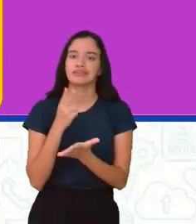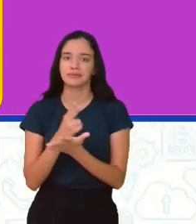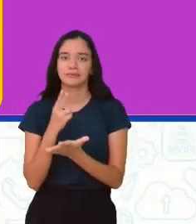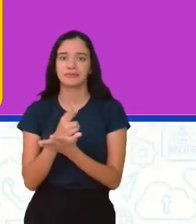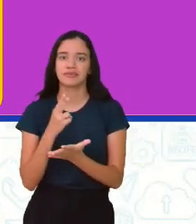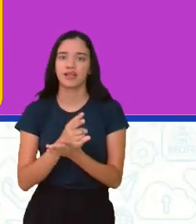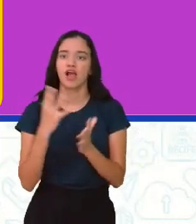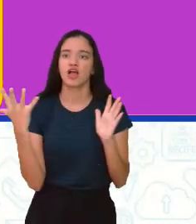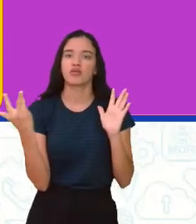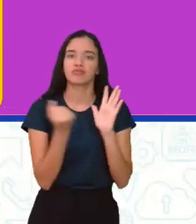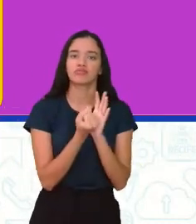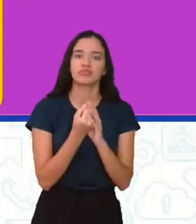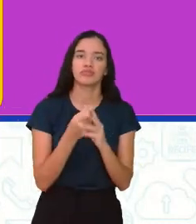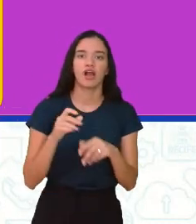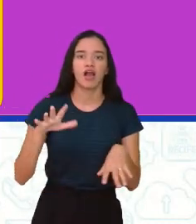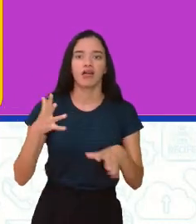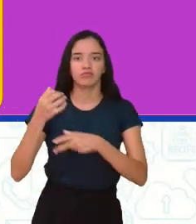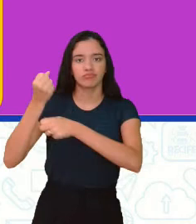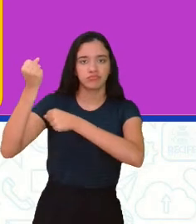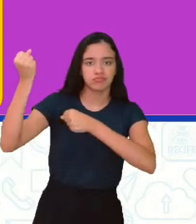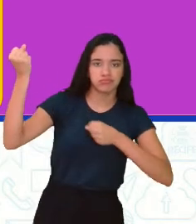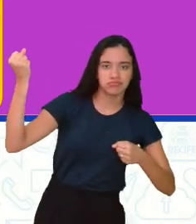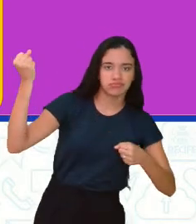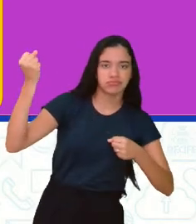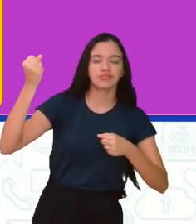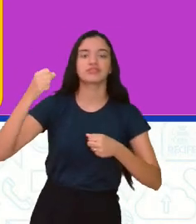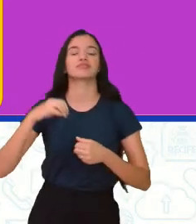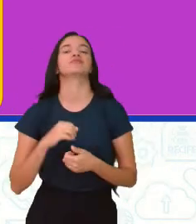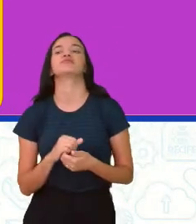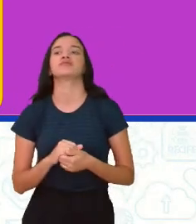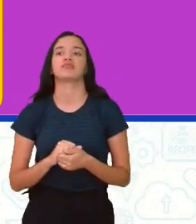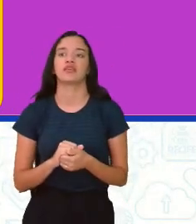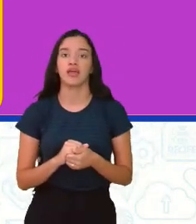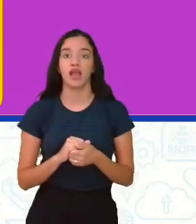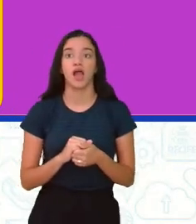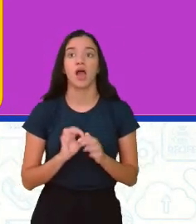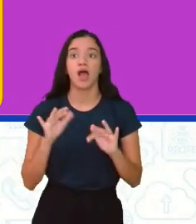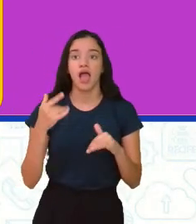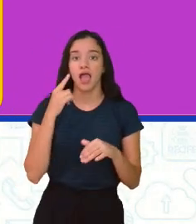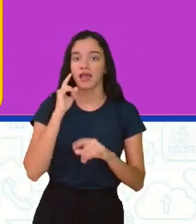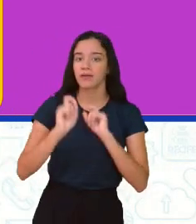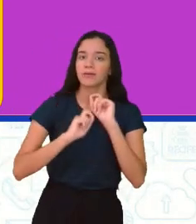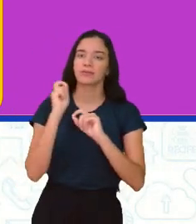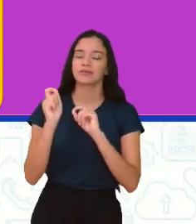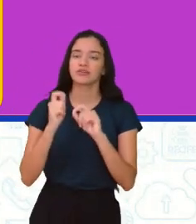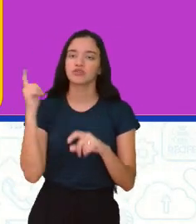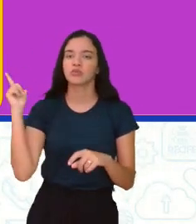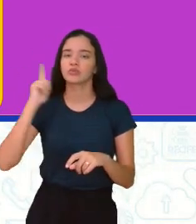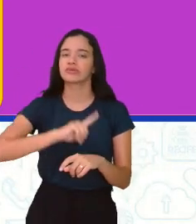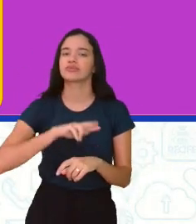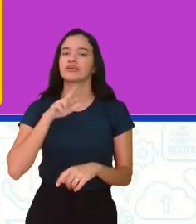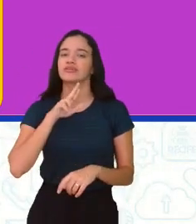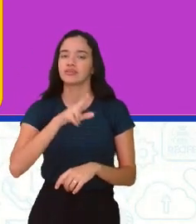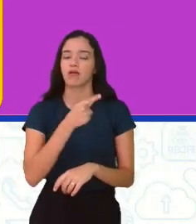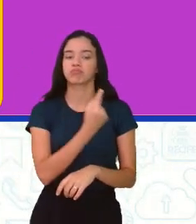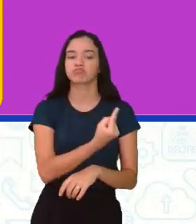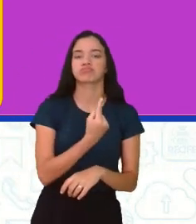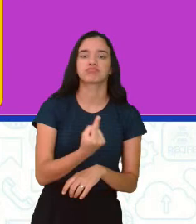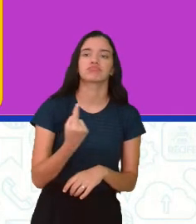gesto que ele sempre faz quando ganha. Então, ele alcança resultados individualmente,